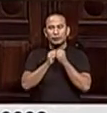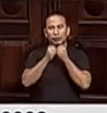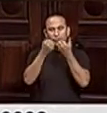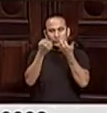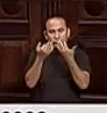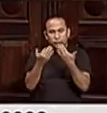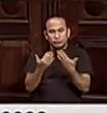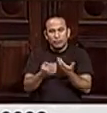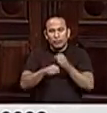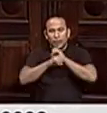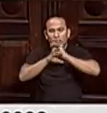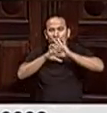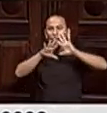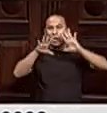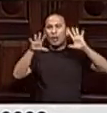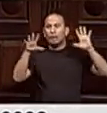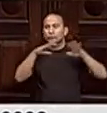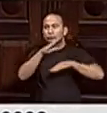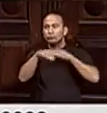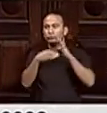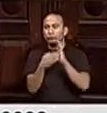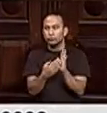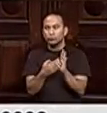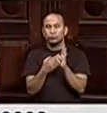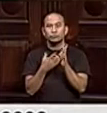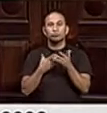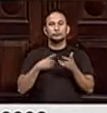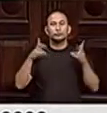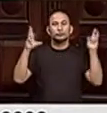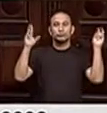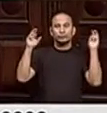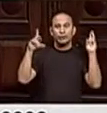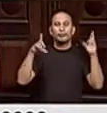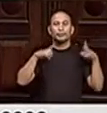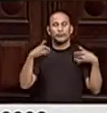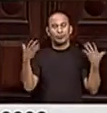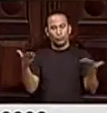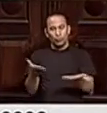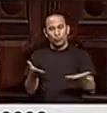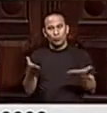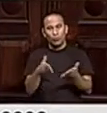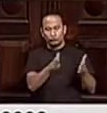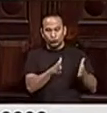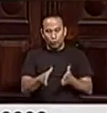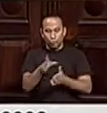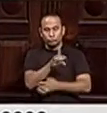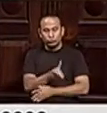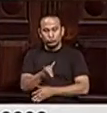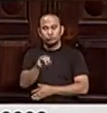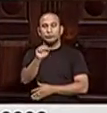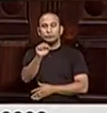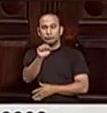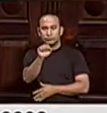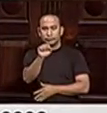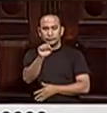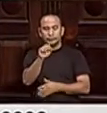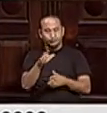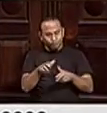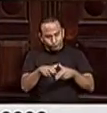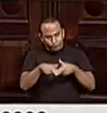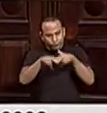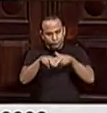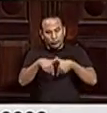os esclarecimentos completos sobre todos os temas que estão hoje na ordem do dia dessa situação